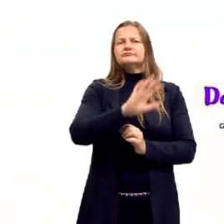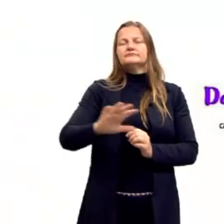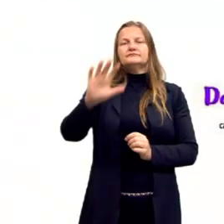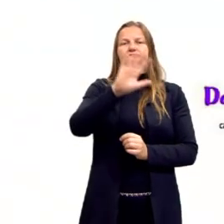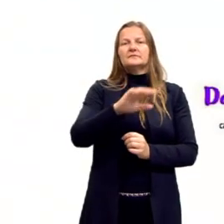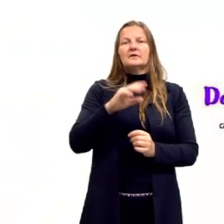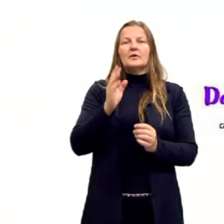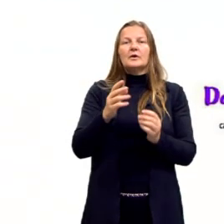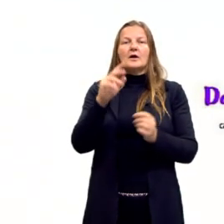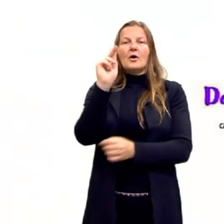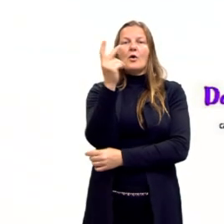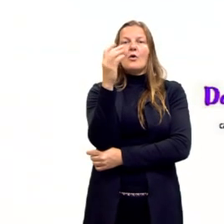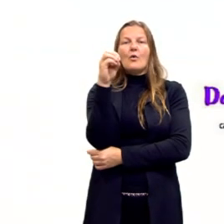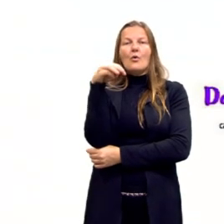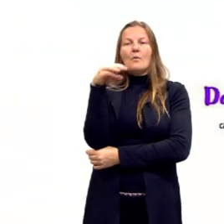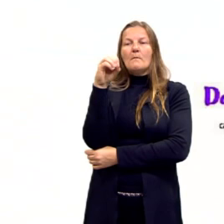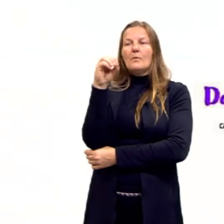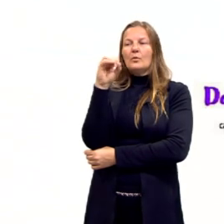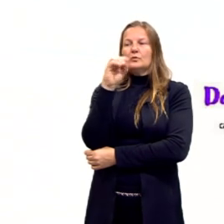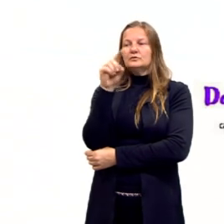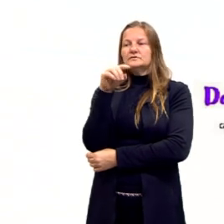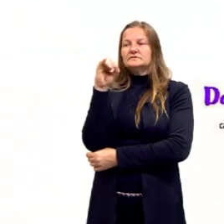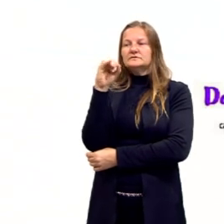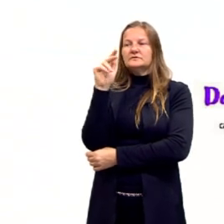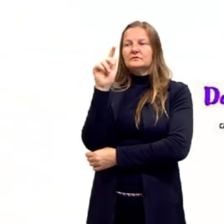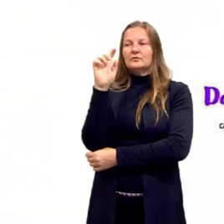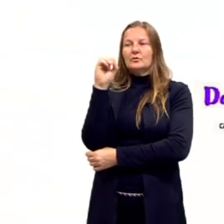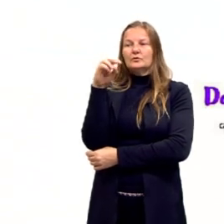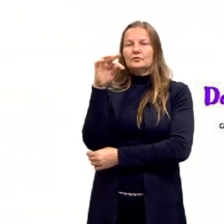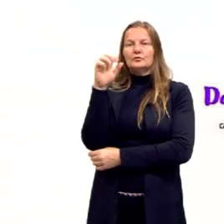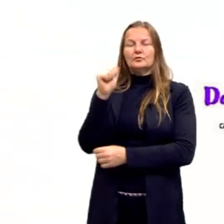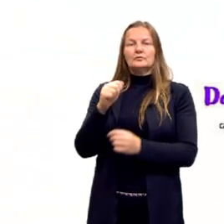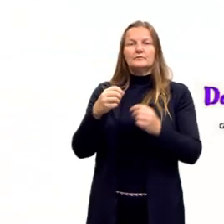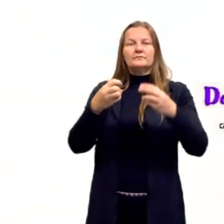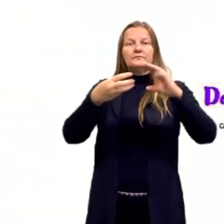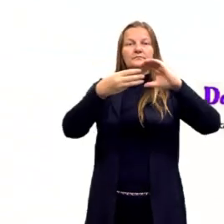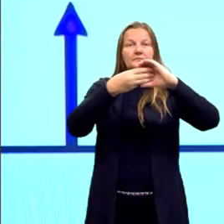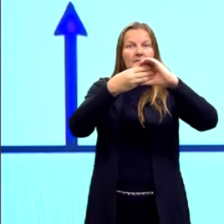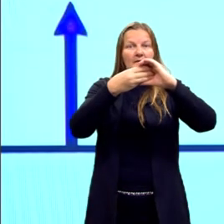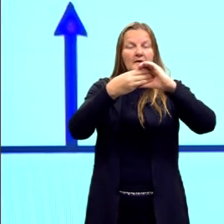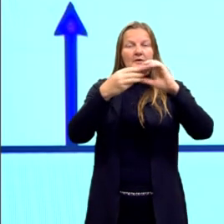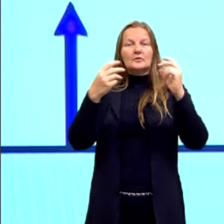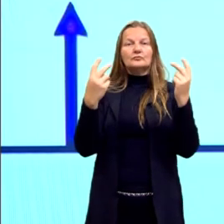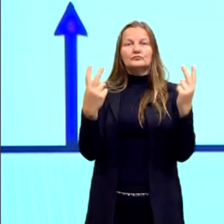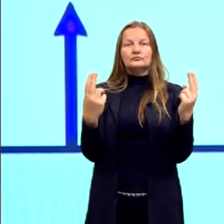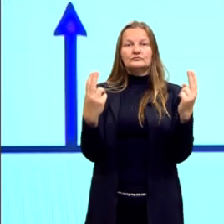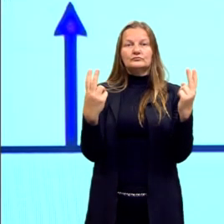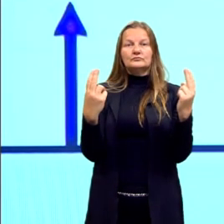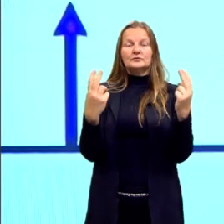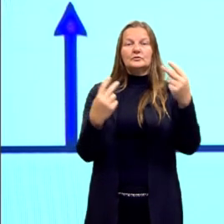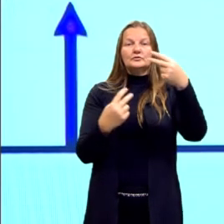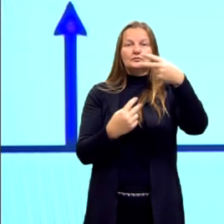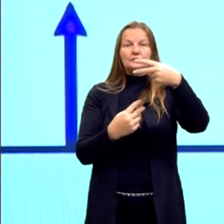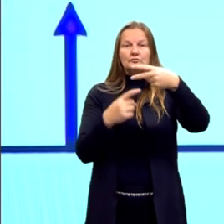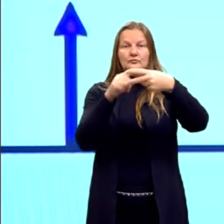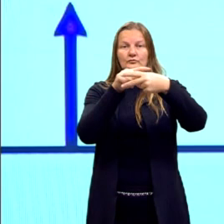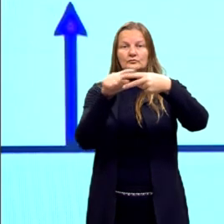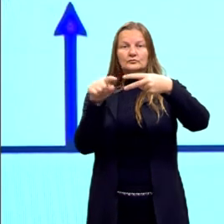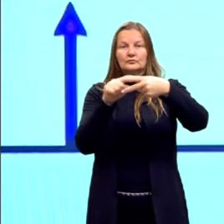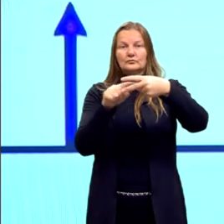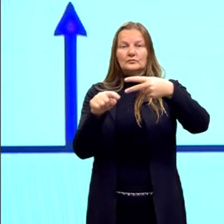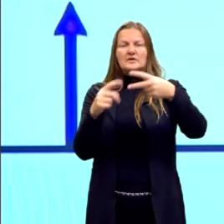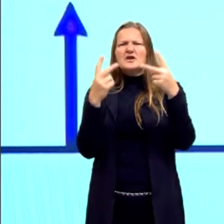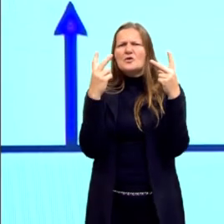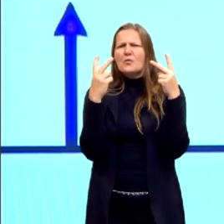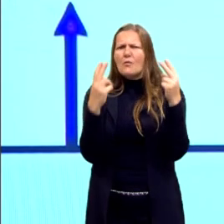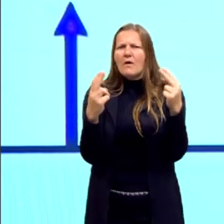Homozigoto. Um homozigoto é um genótipo com dois alelos idênticos.